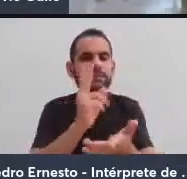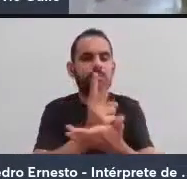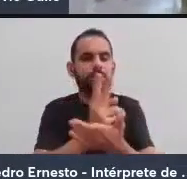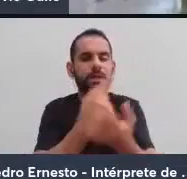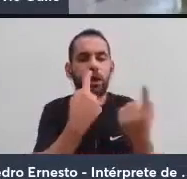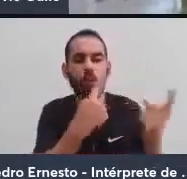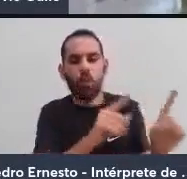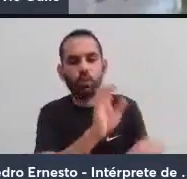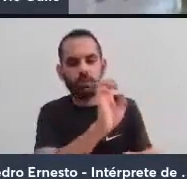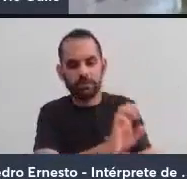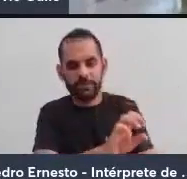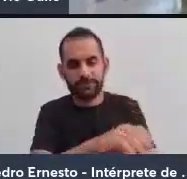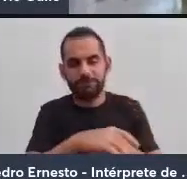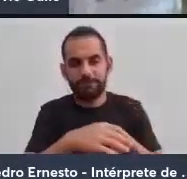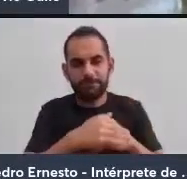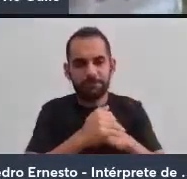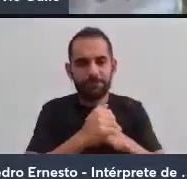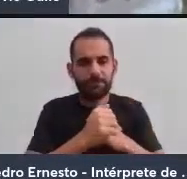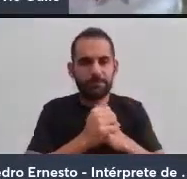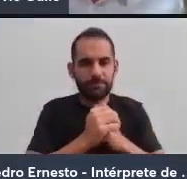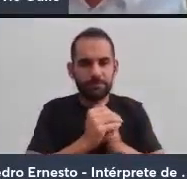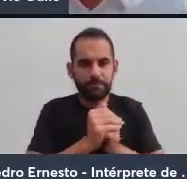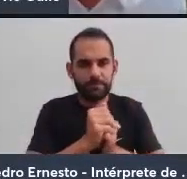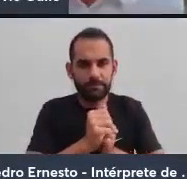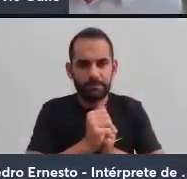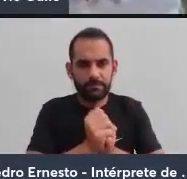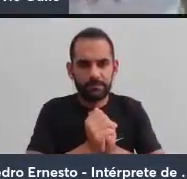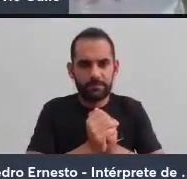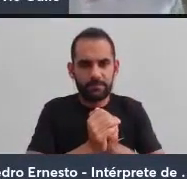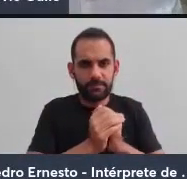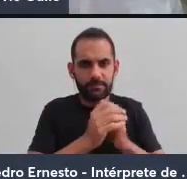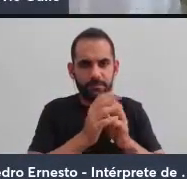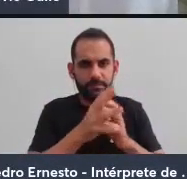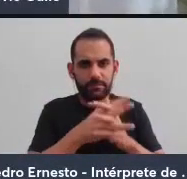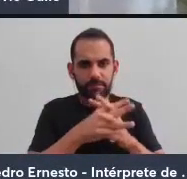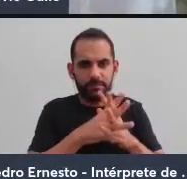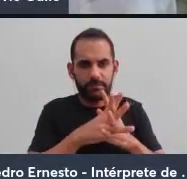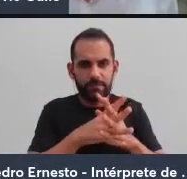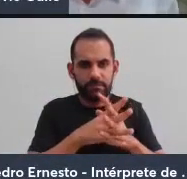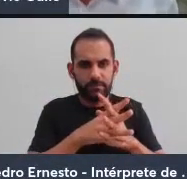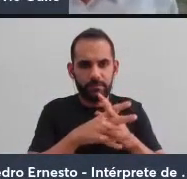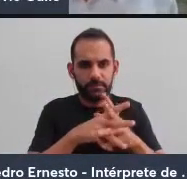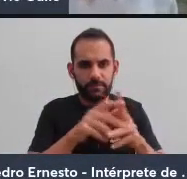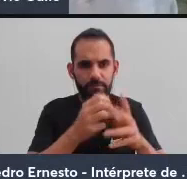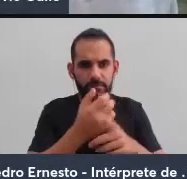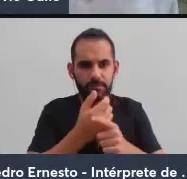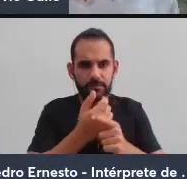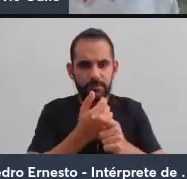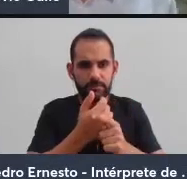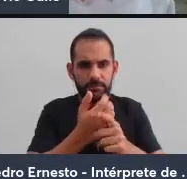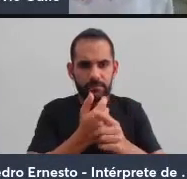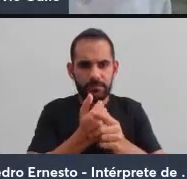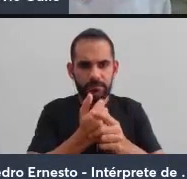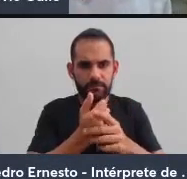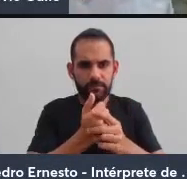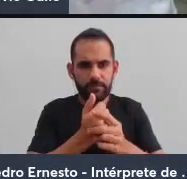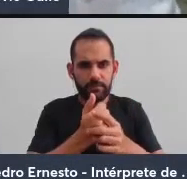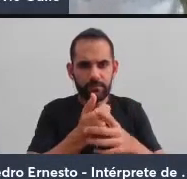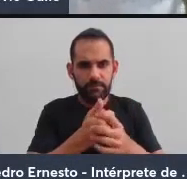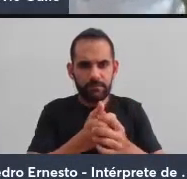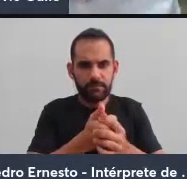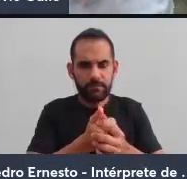quero conversar um pouquinho com vocês, infelizmente, agora já um pouco premido aqui pelo tempo, mas vamos lá.